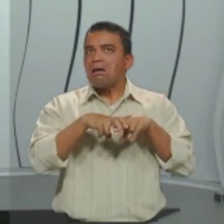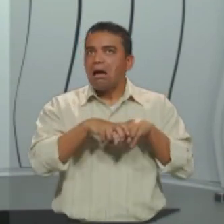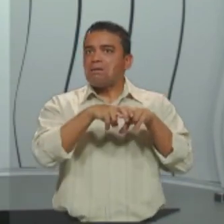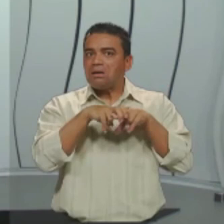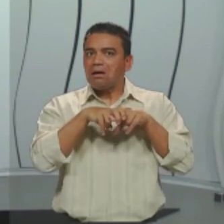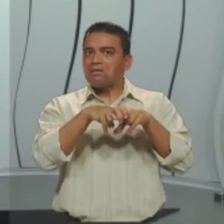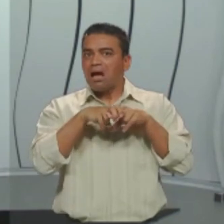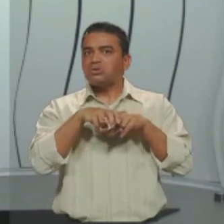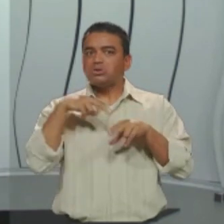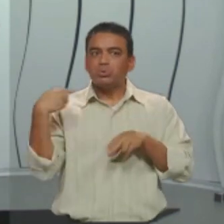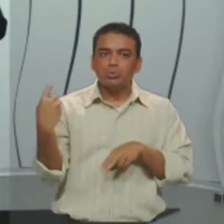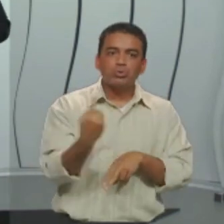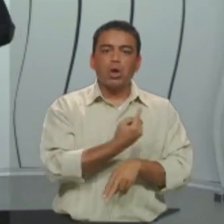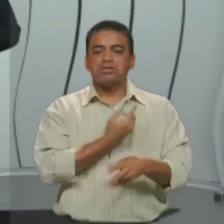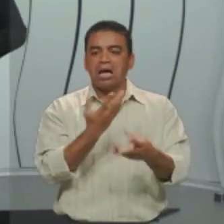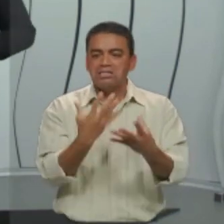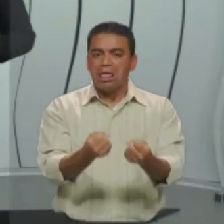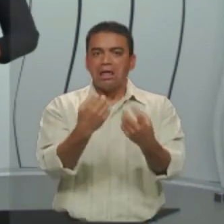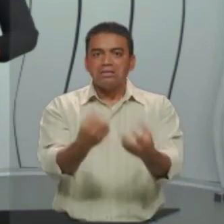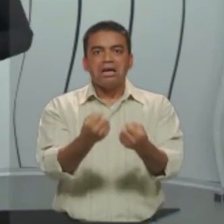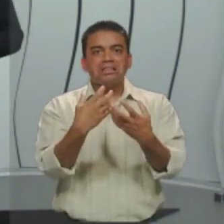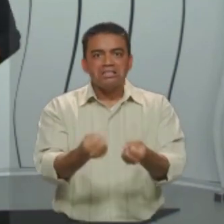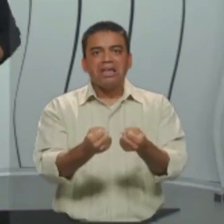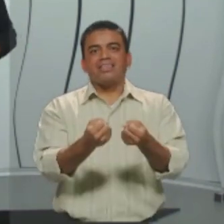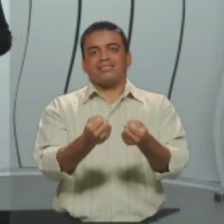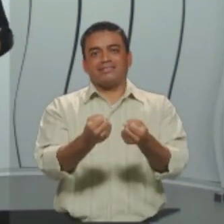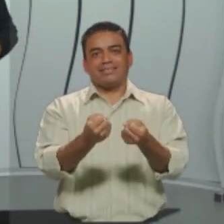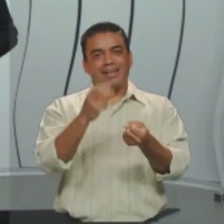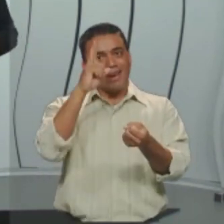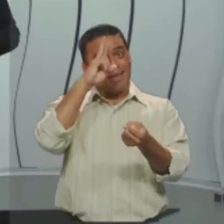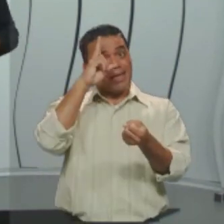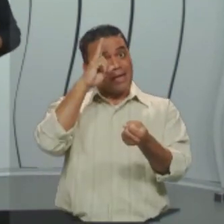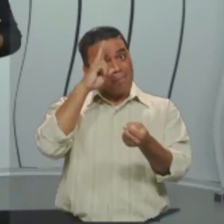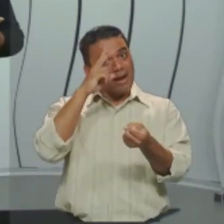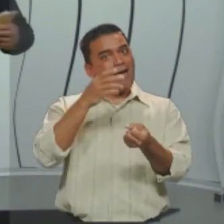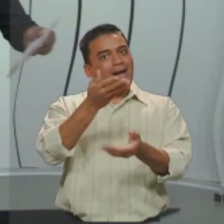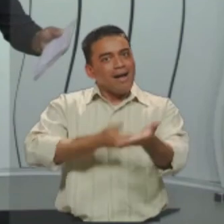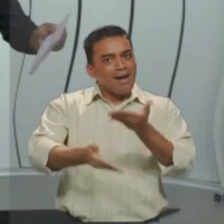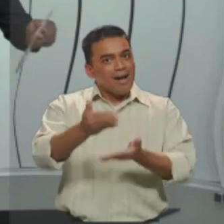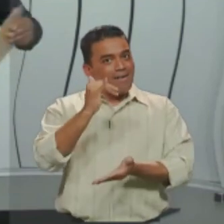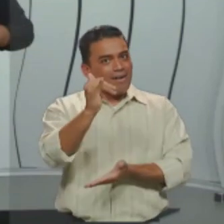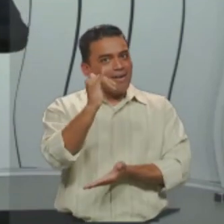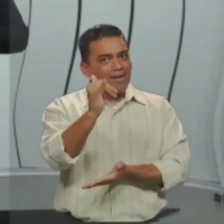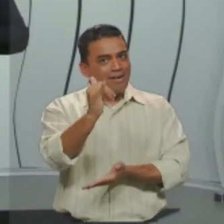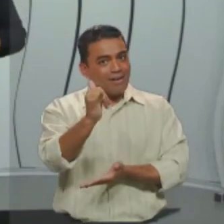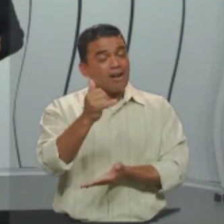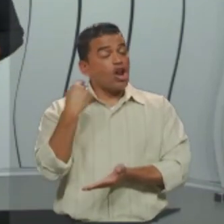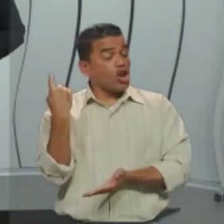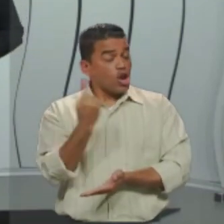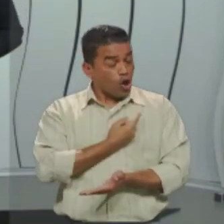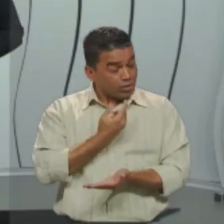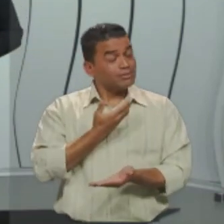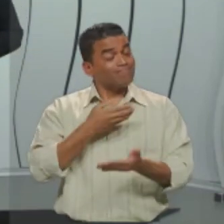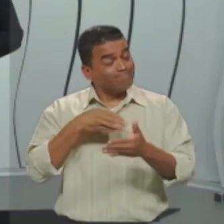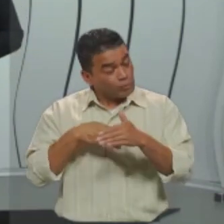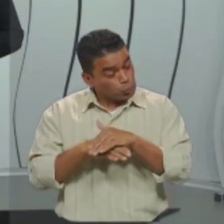quais aceitamos essas inadequações. Lembra lá como eu compartilhei. Que nós nos acostumamos